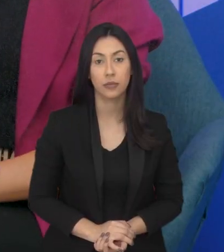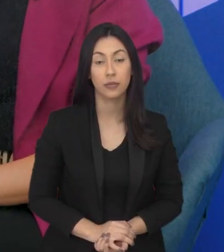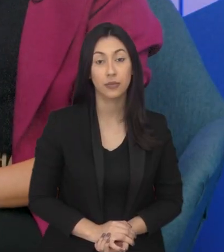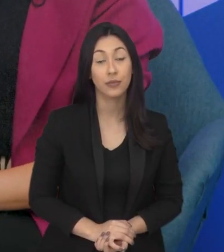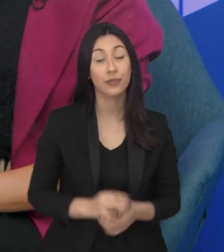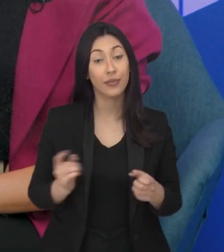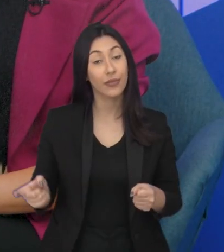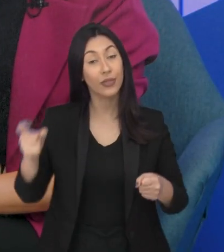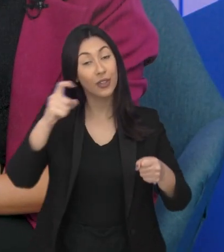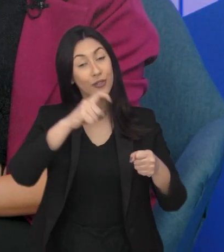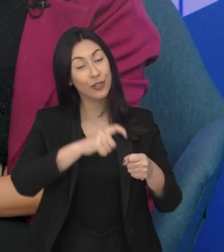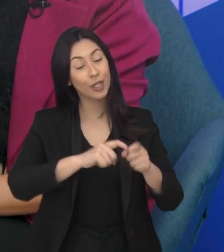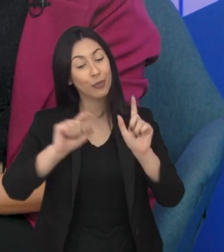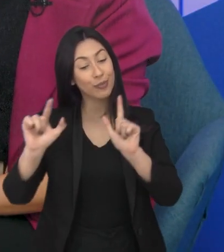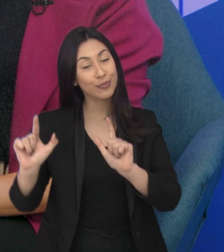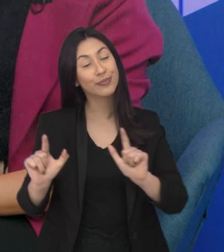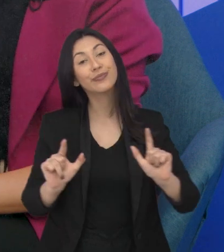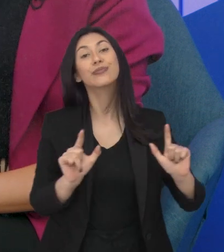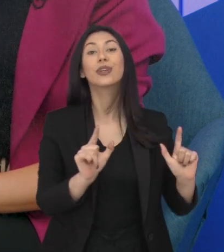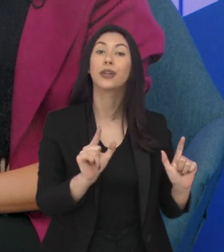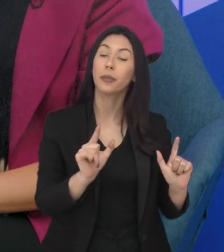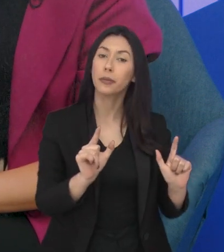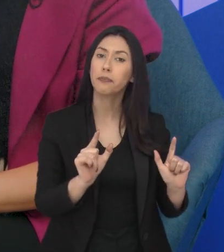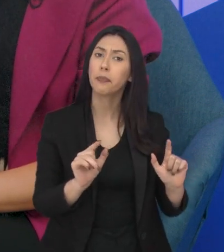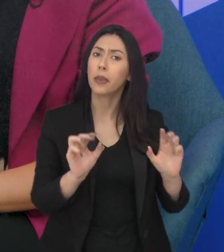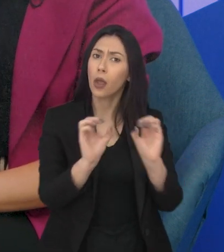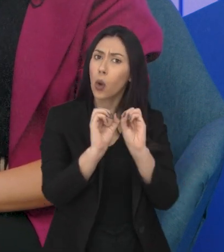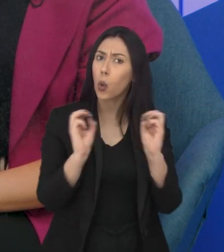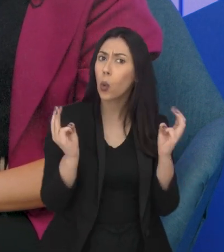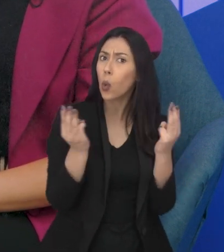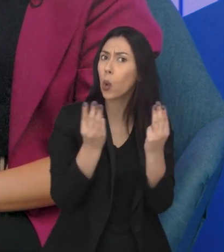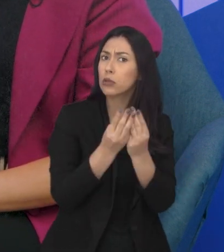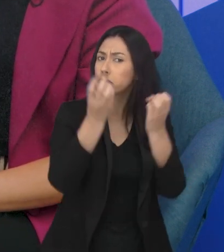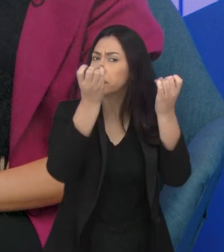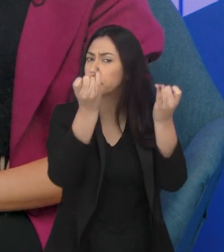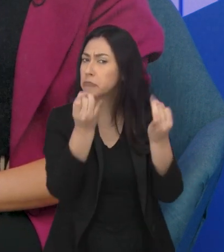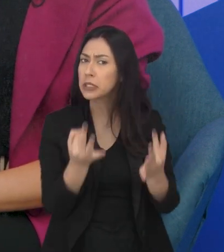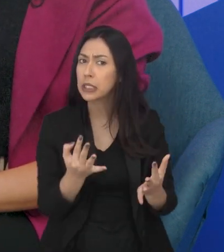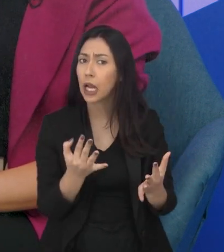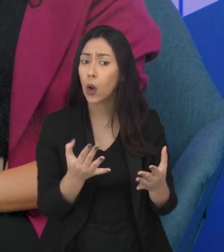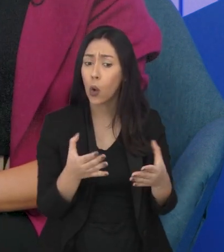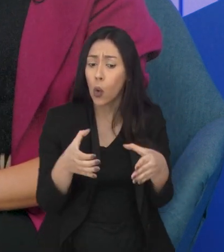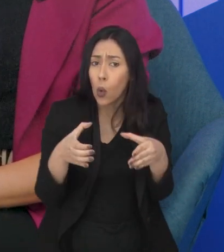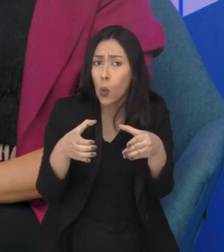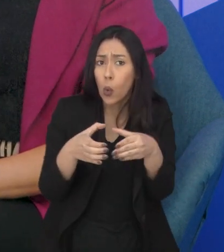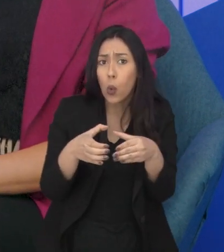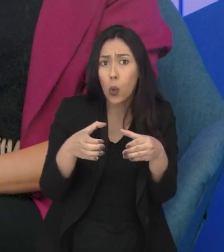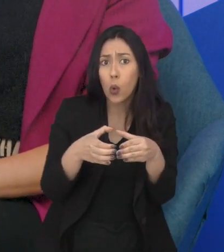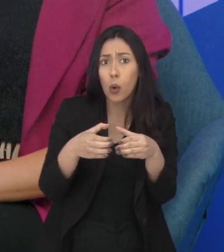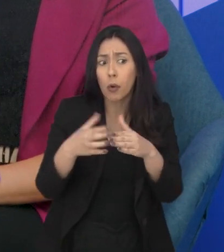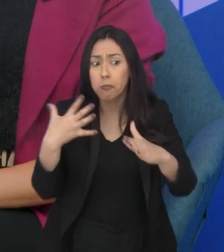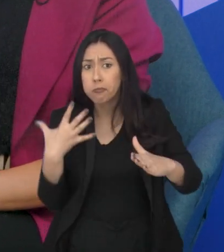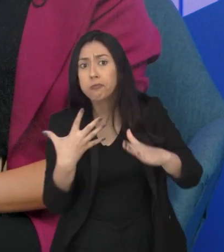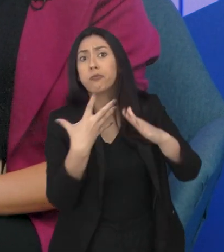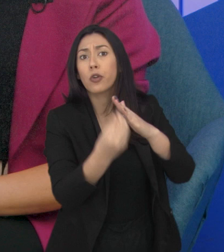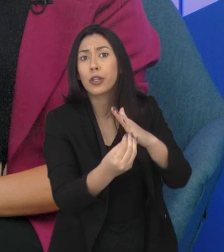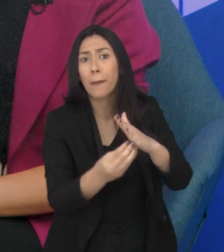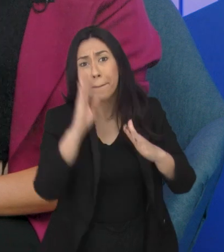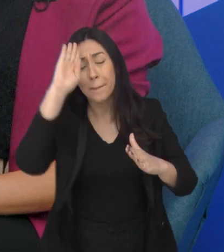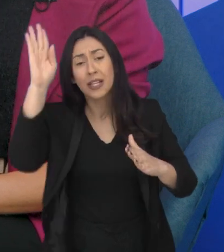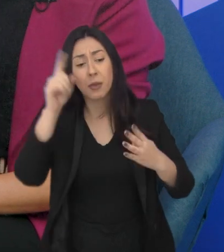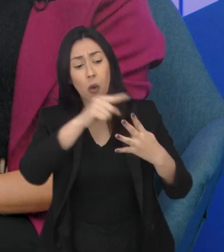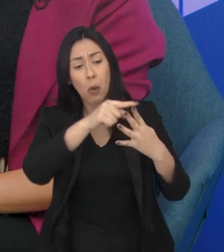Estamos de volta com o Sobre Política. Segundo a ONU, a maior parte dos refugiados de todo o mundo vem de quatro países.